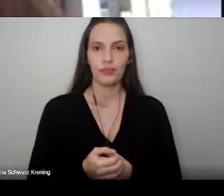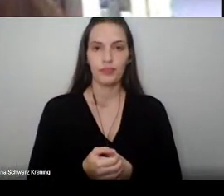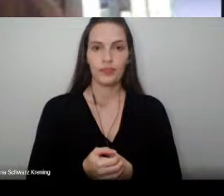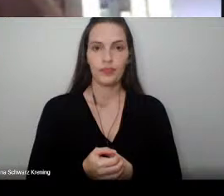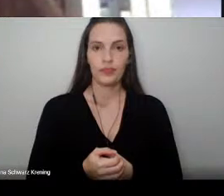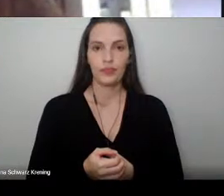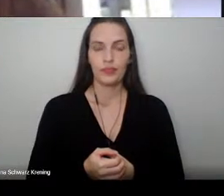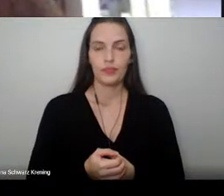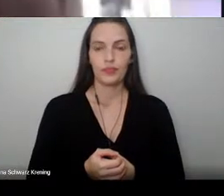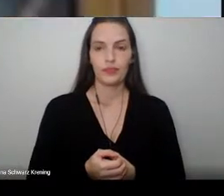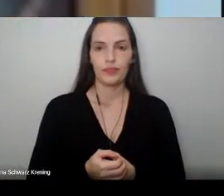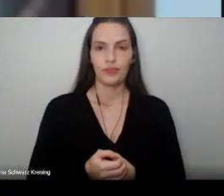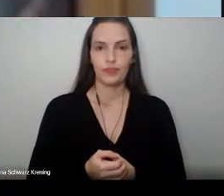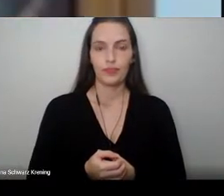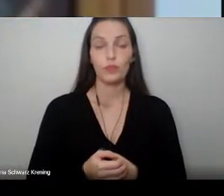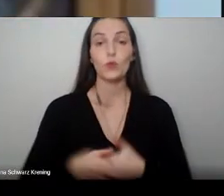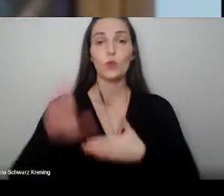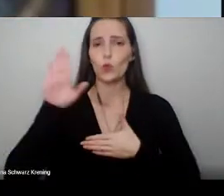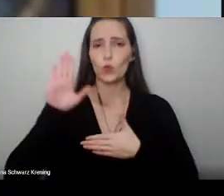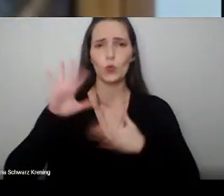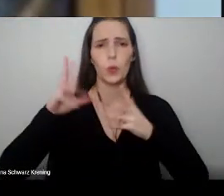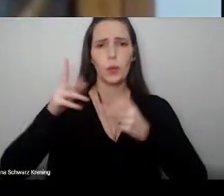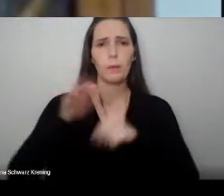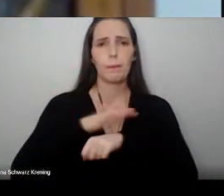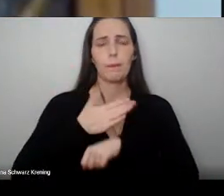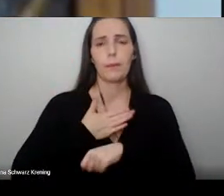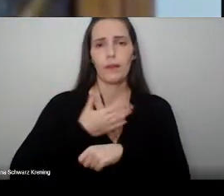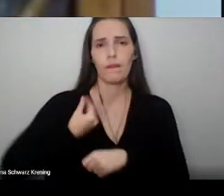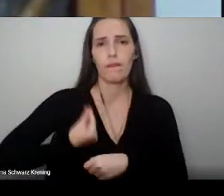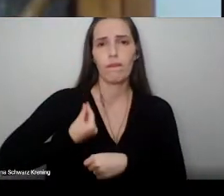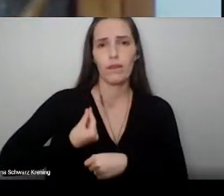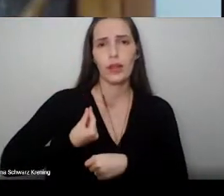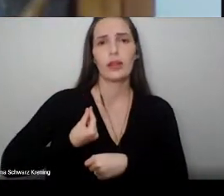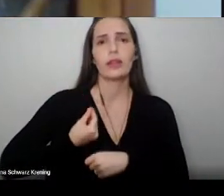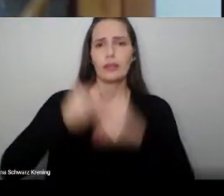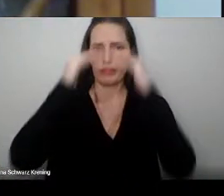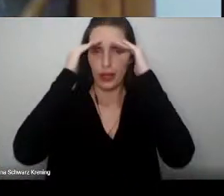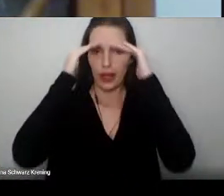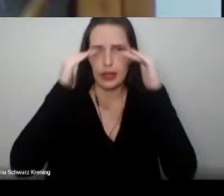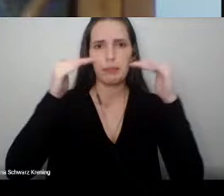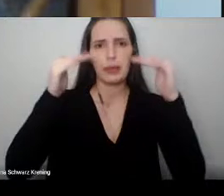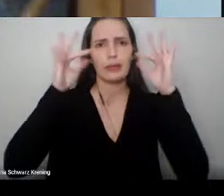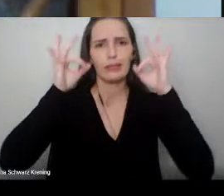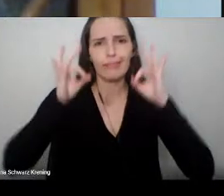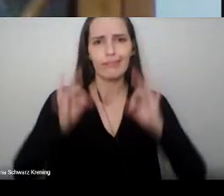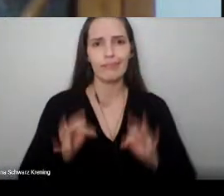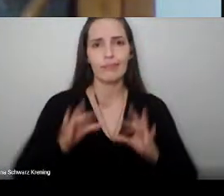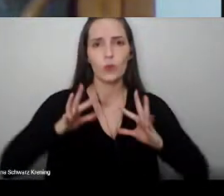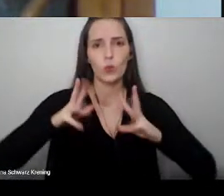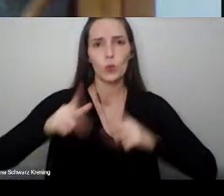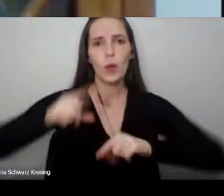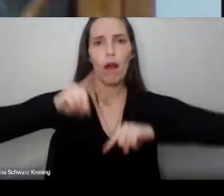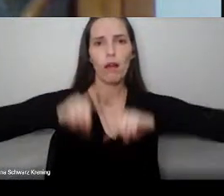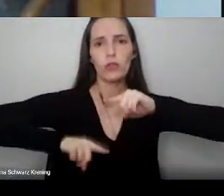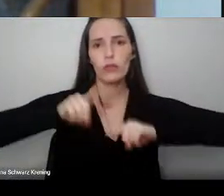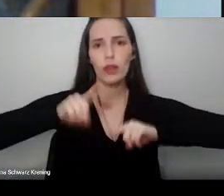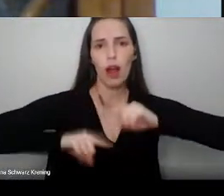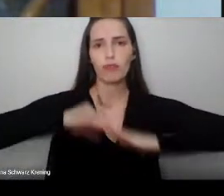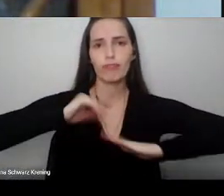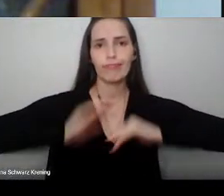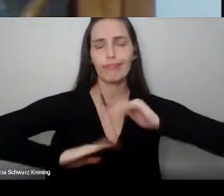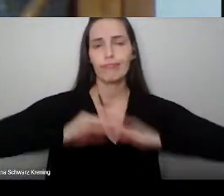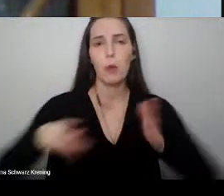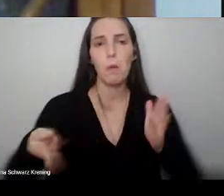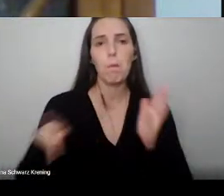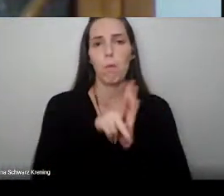Juro por toda a minha existência cumprir com zelo e probidade todas as atividades inerentes à profissão de